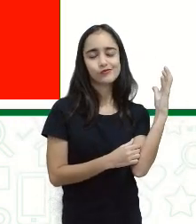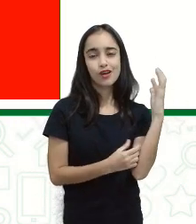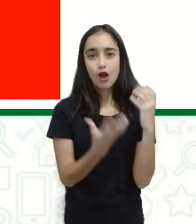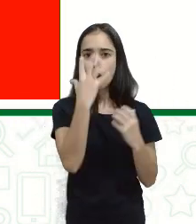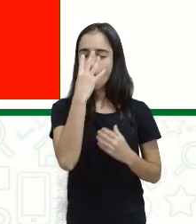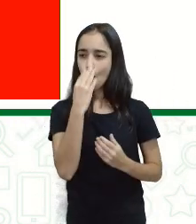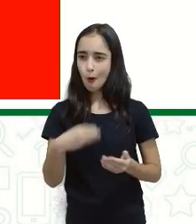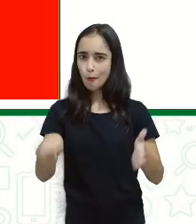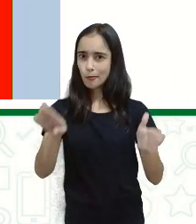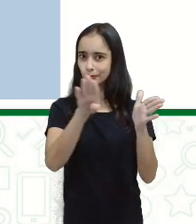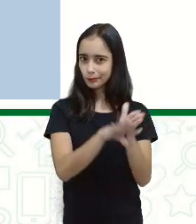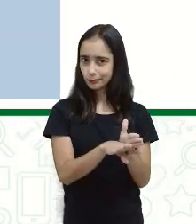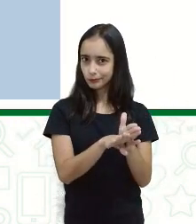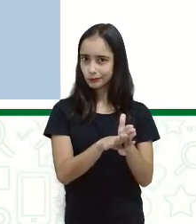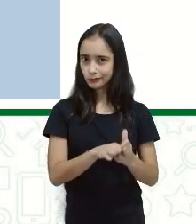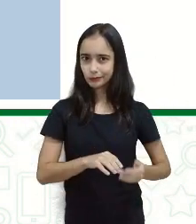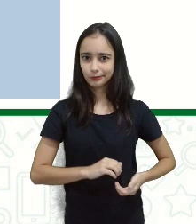vem.